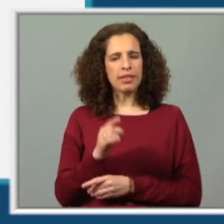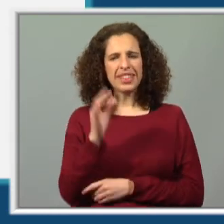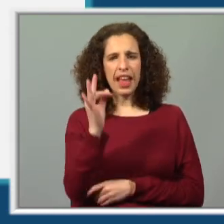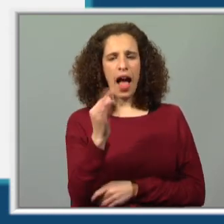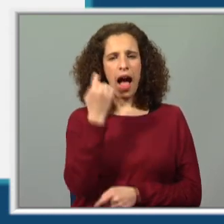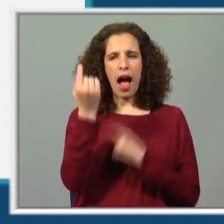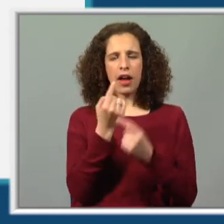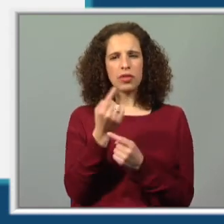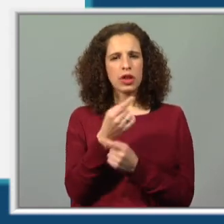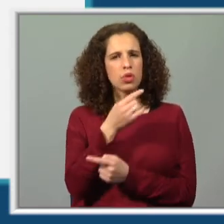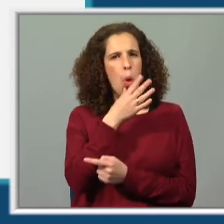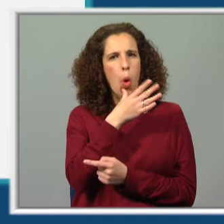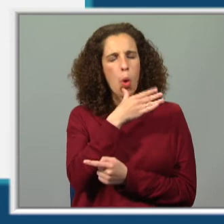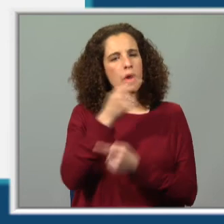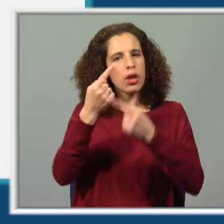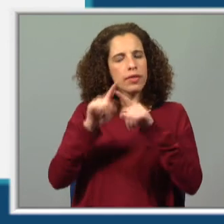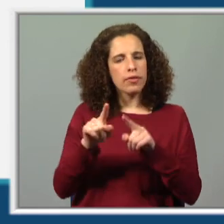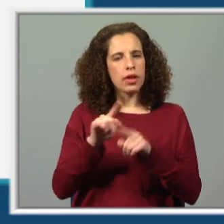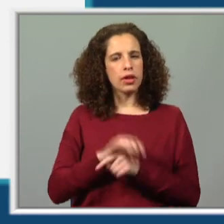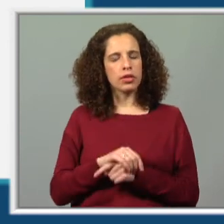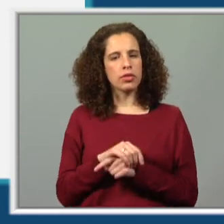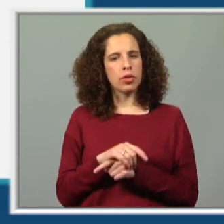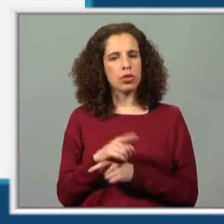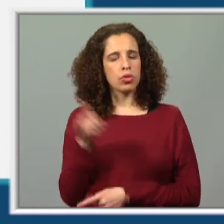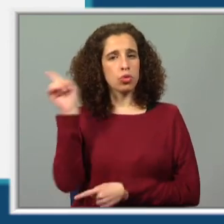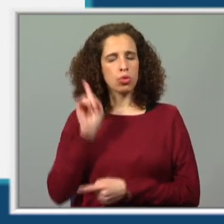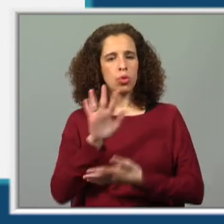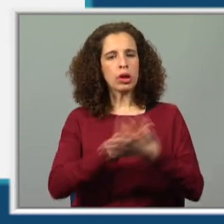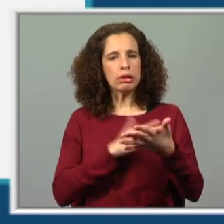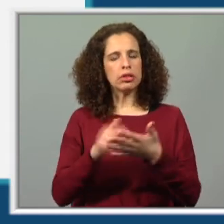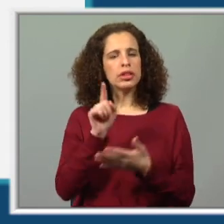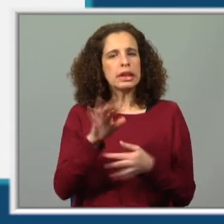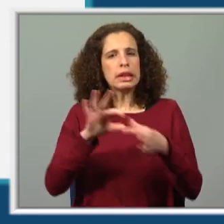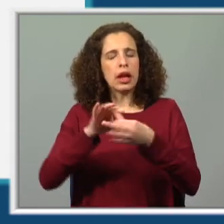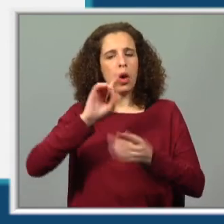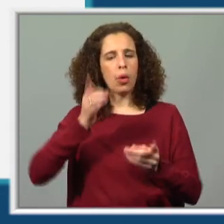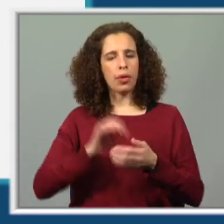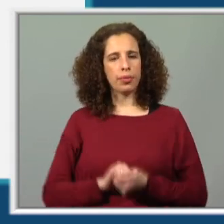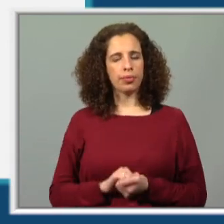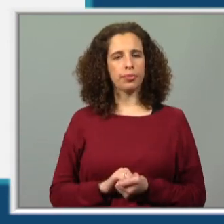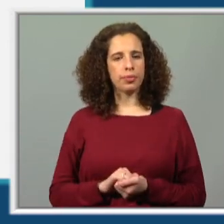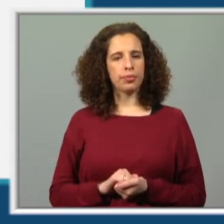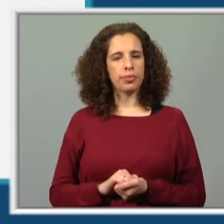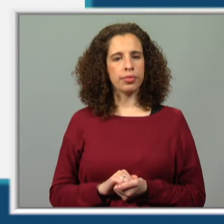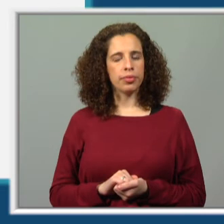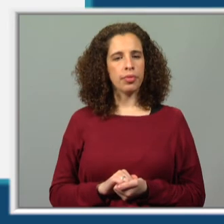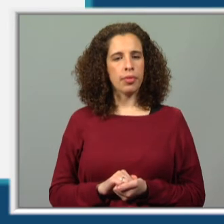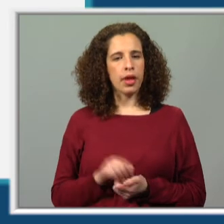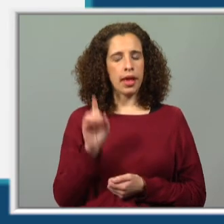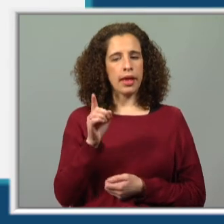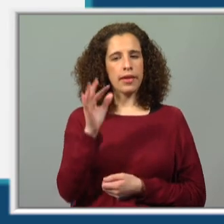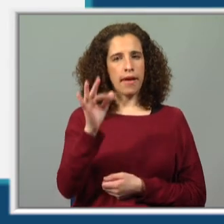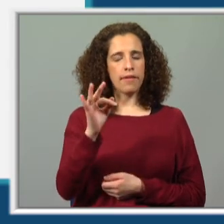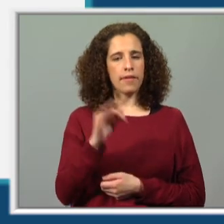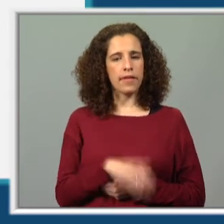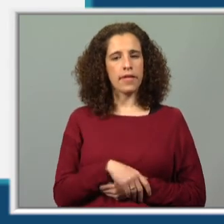vezes está numa tonalidade diferente no calendário. O que é que será que representa? Representam este F